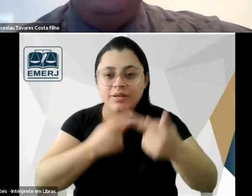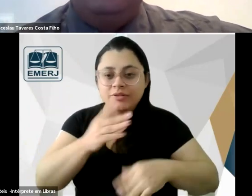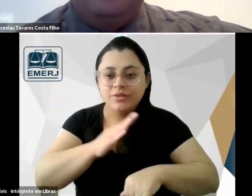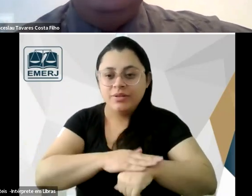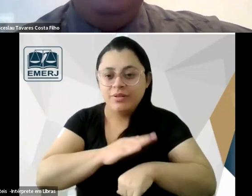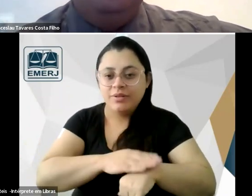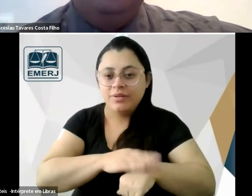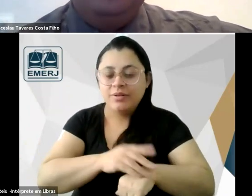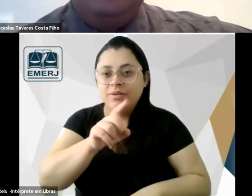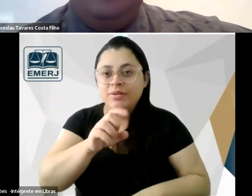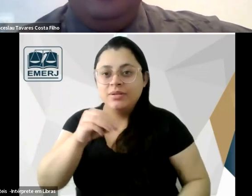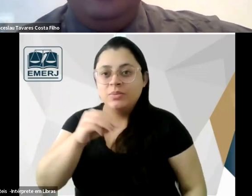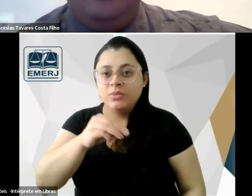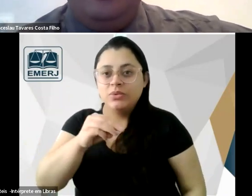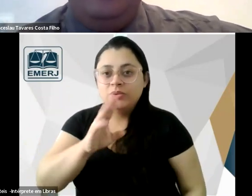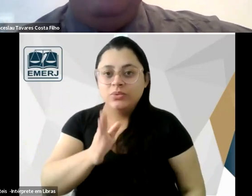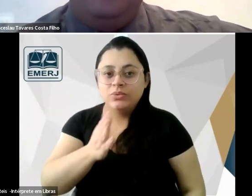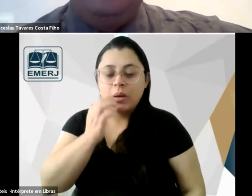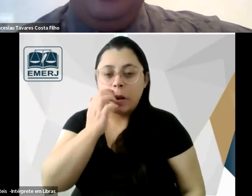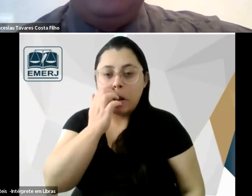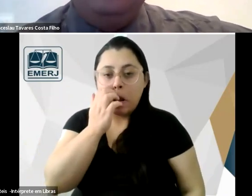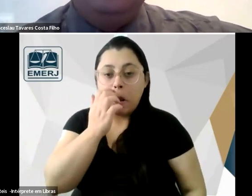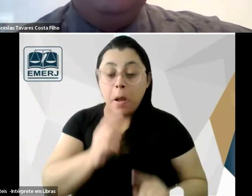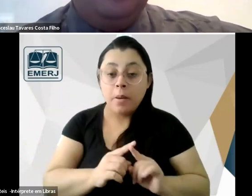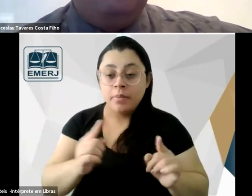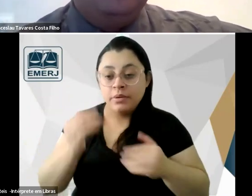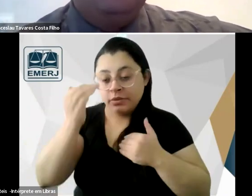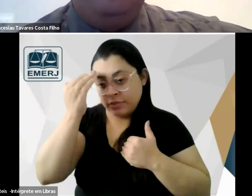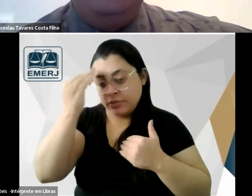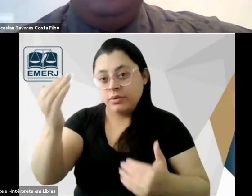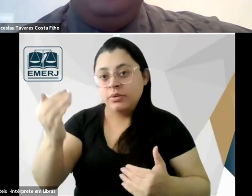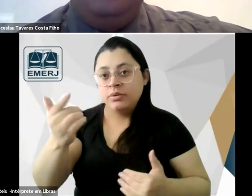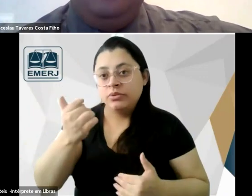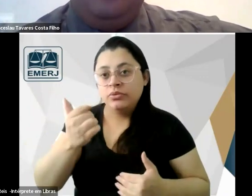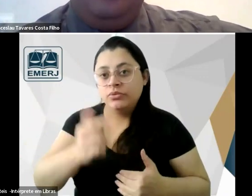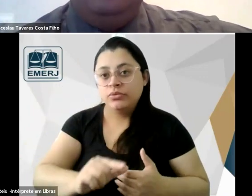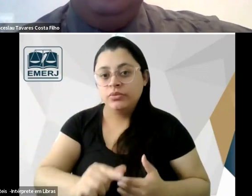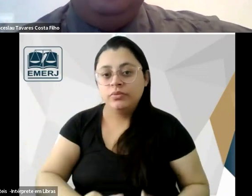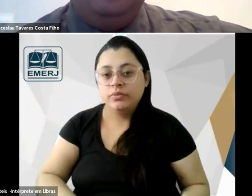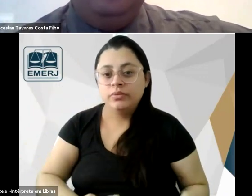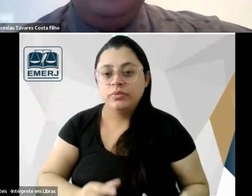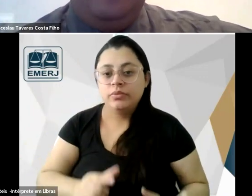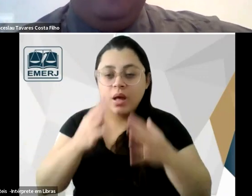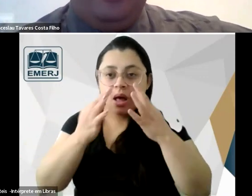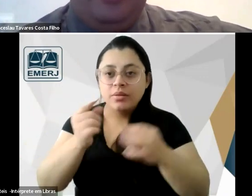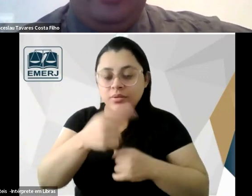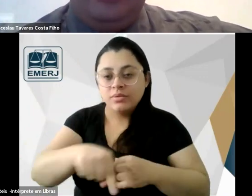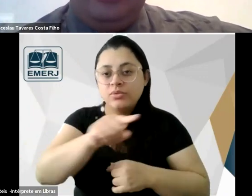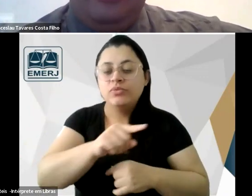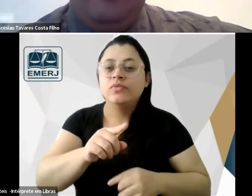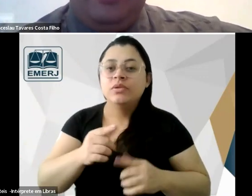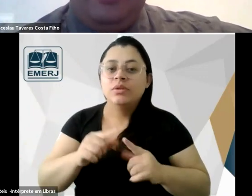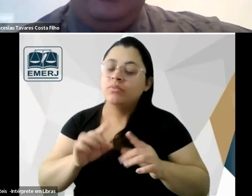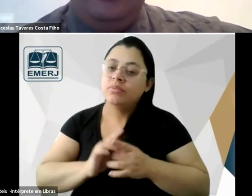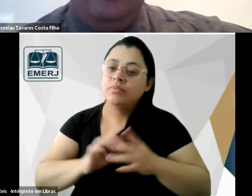os meus 15 minutos mas agradeço mais uma vez a atenção de todos e fico aqui à